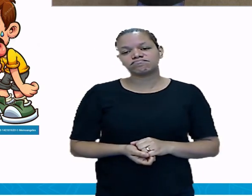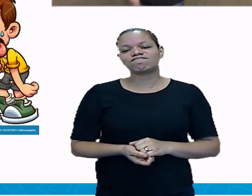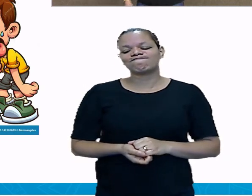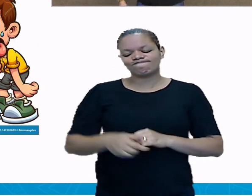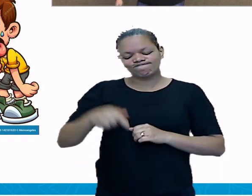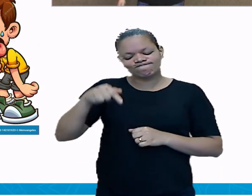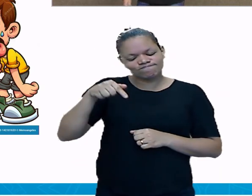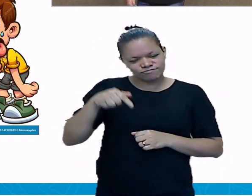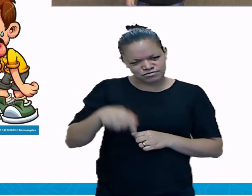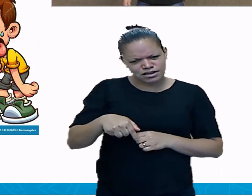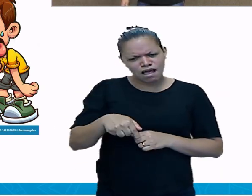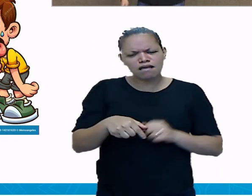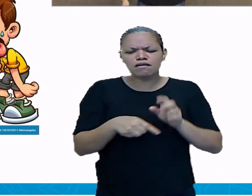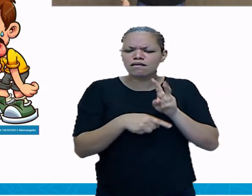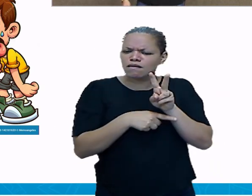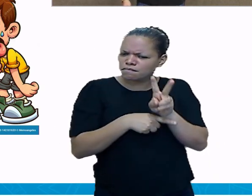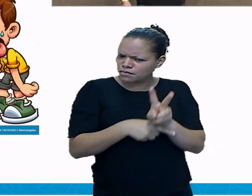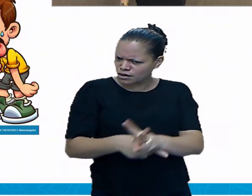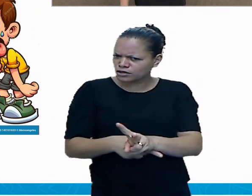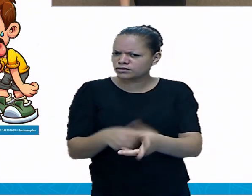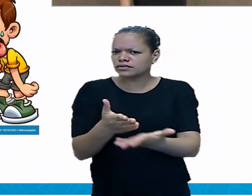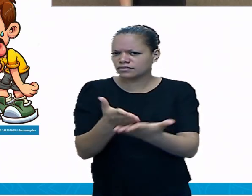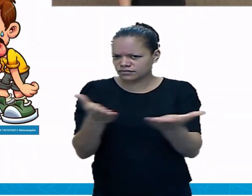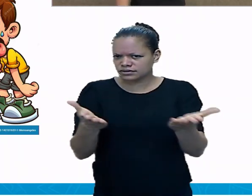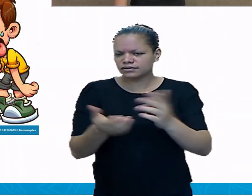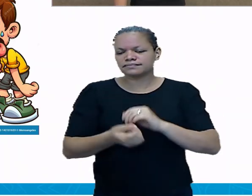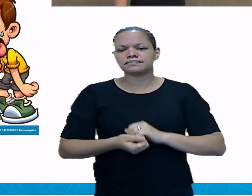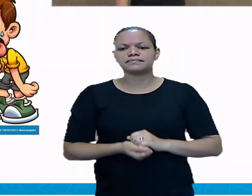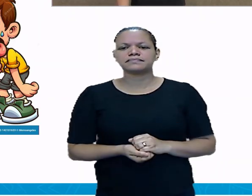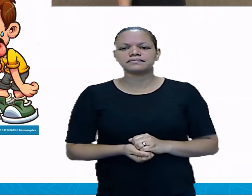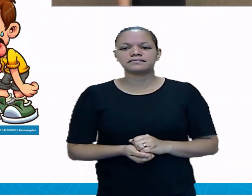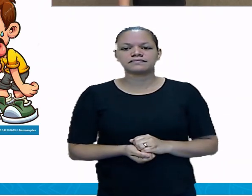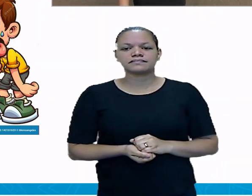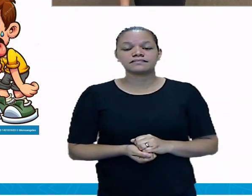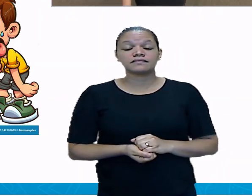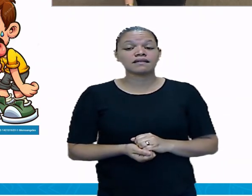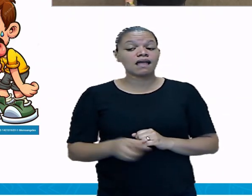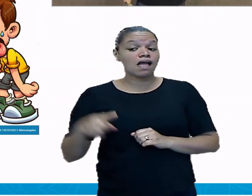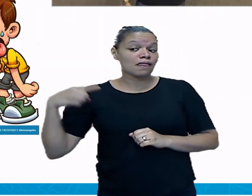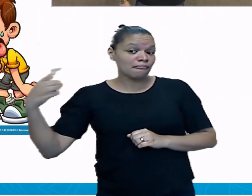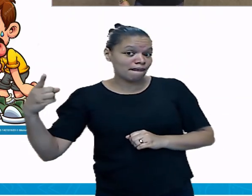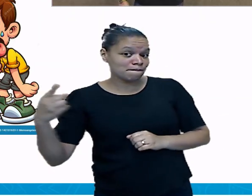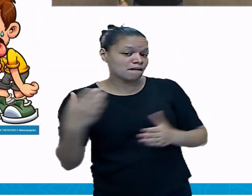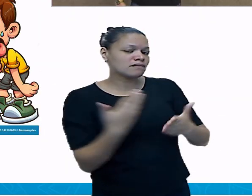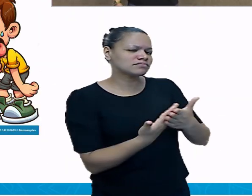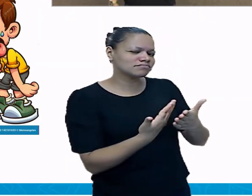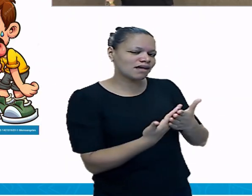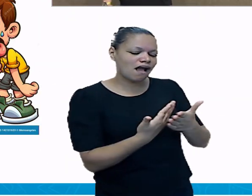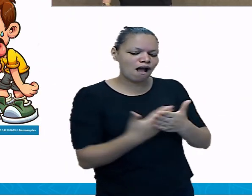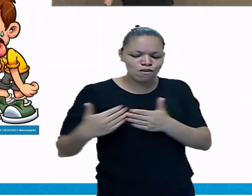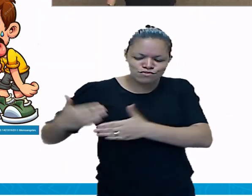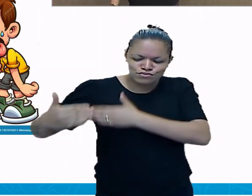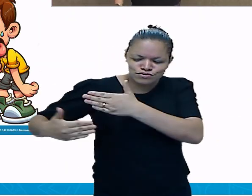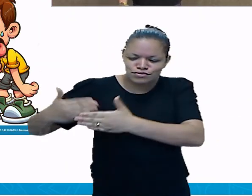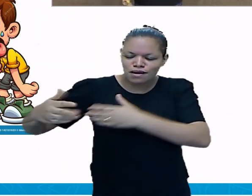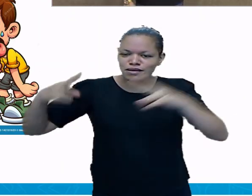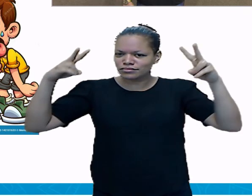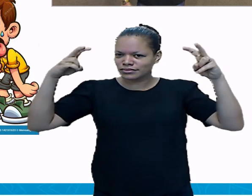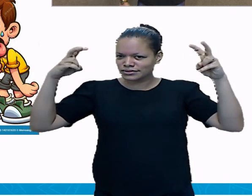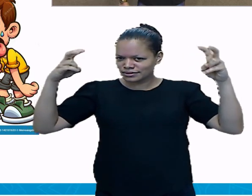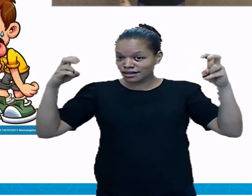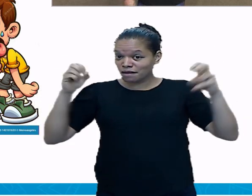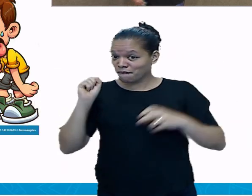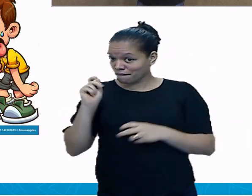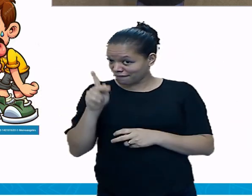estar atendendo qualquer dúvida que você tenha. E na próxima aula continuaremos com esse tema, tá bom? Vamos